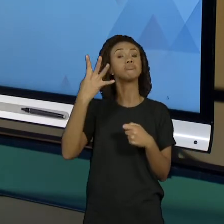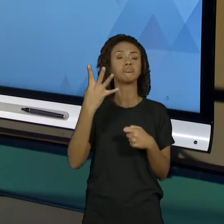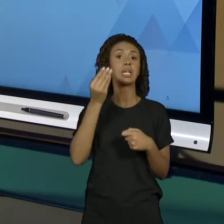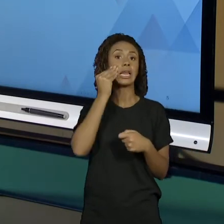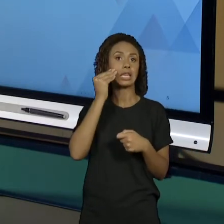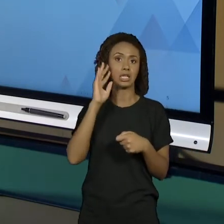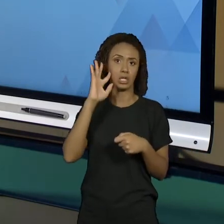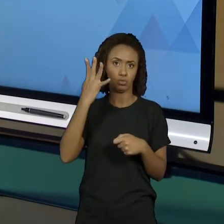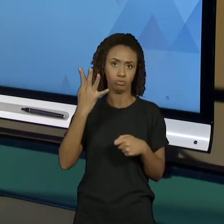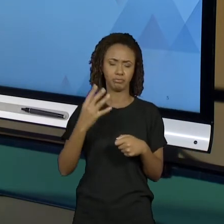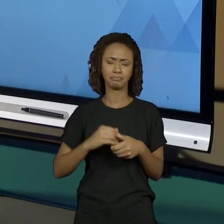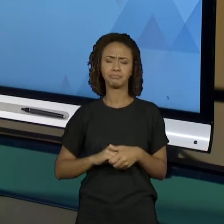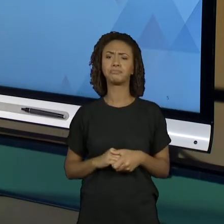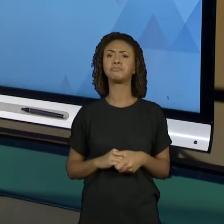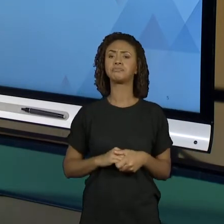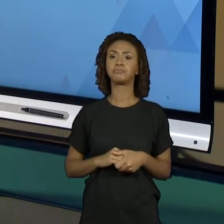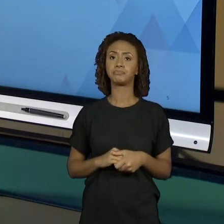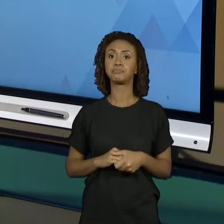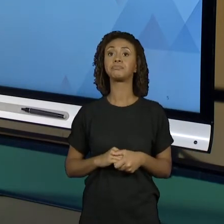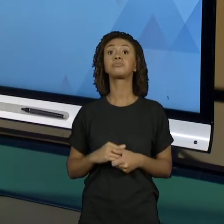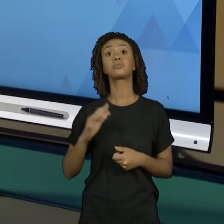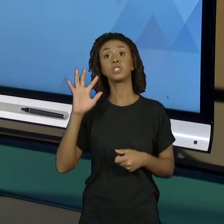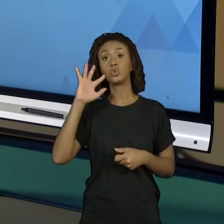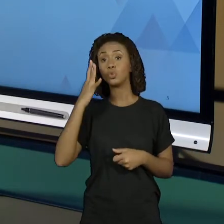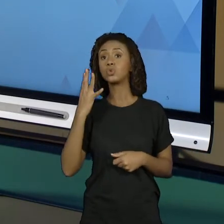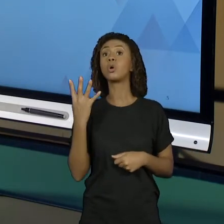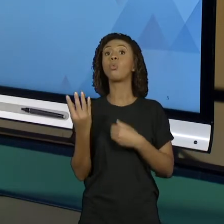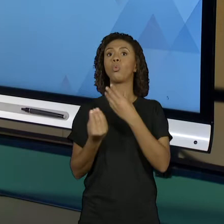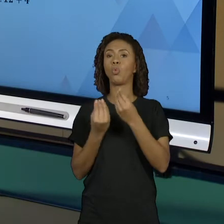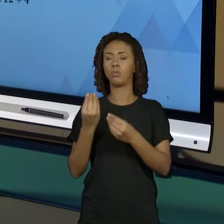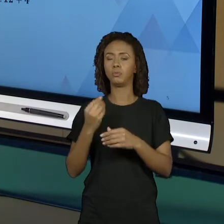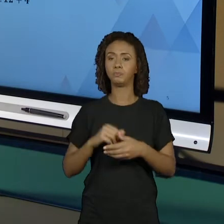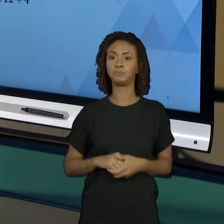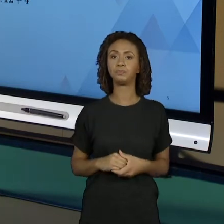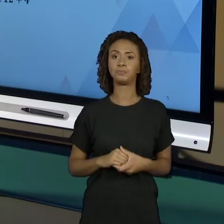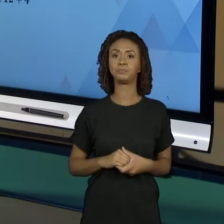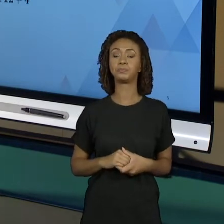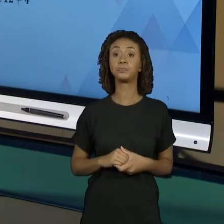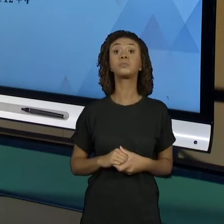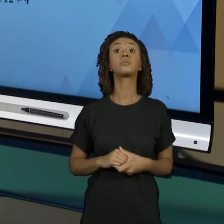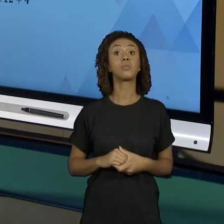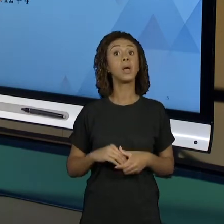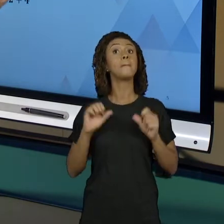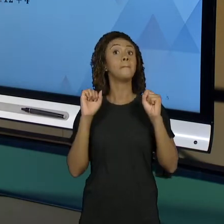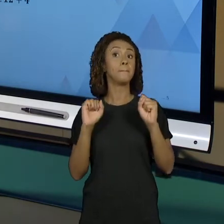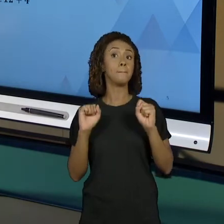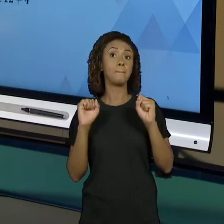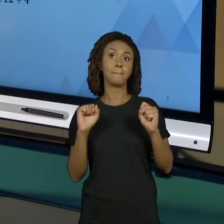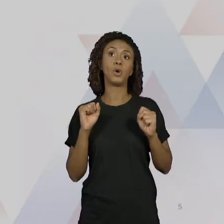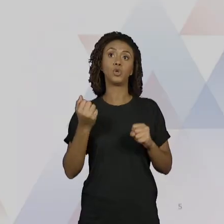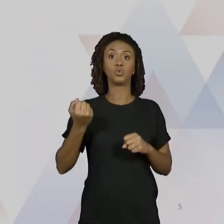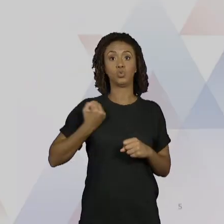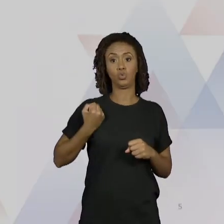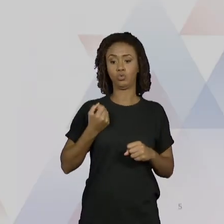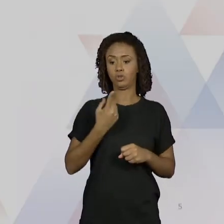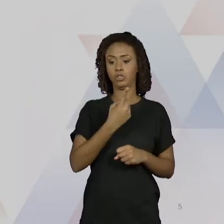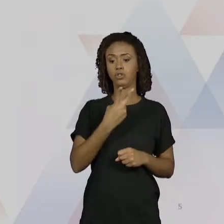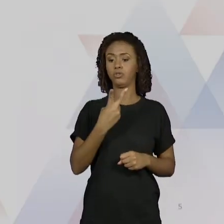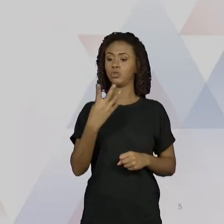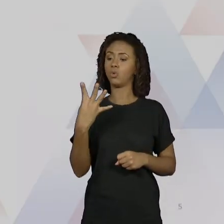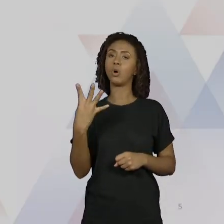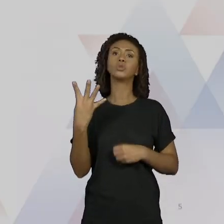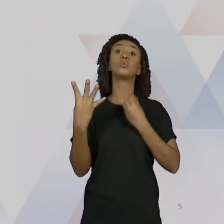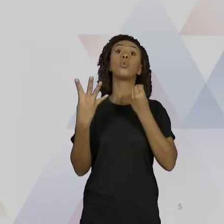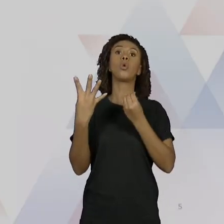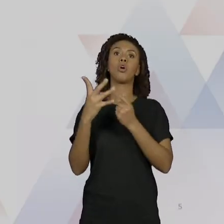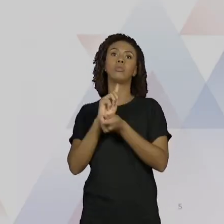exercício. Então, para fazer essa solução, eu vou fazer a seguinte coisa. Eu posso escrever o 124 como sendo